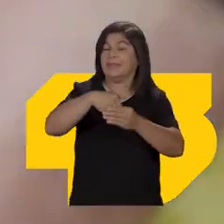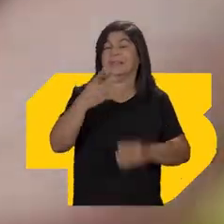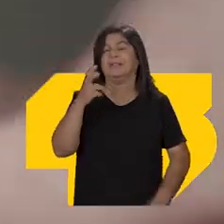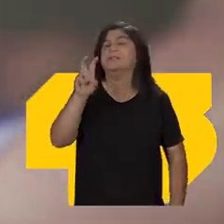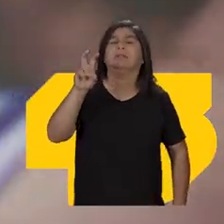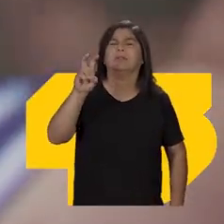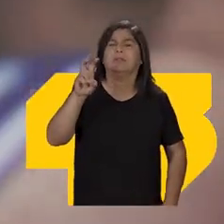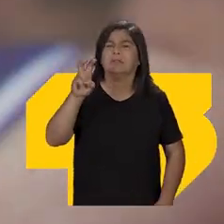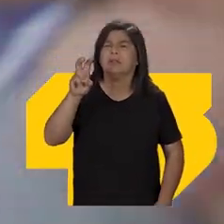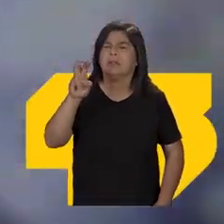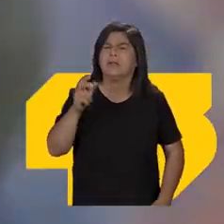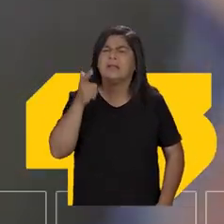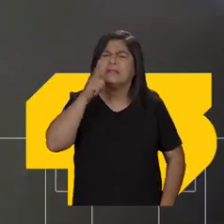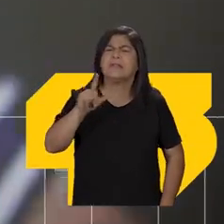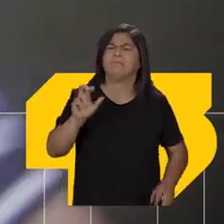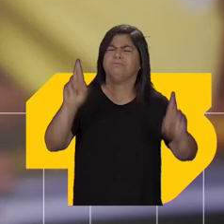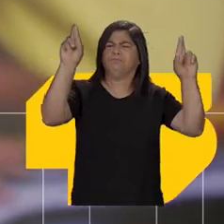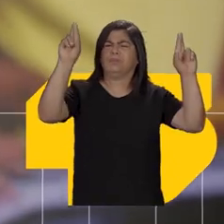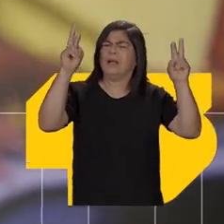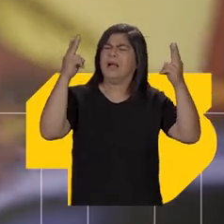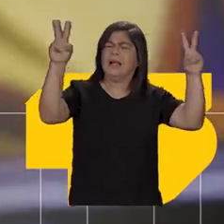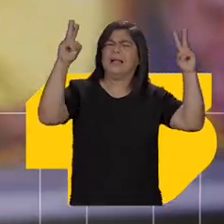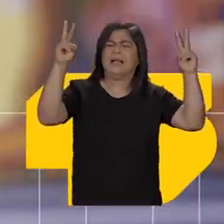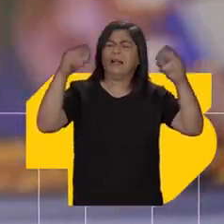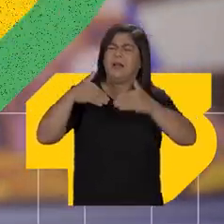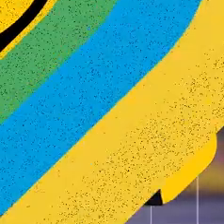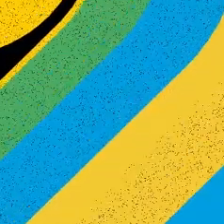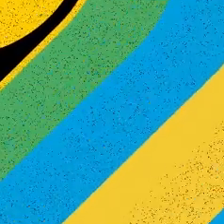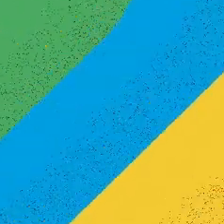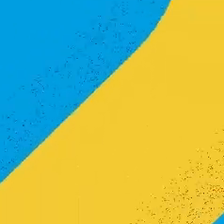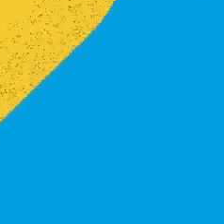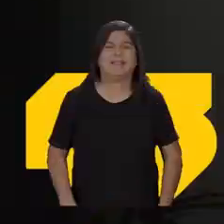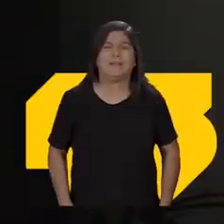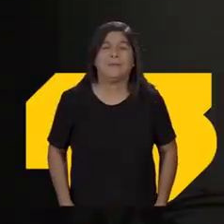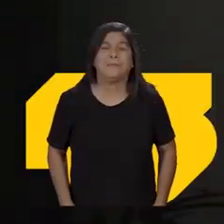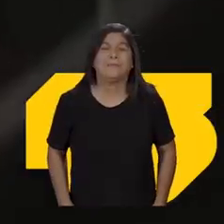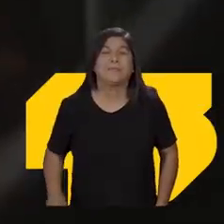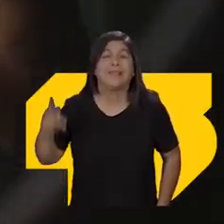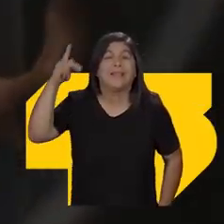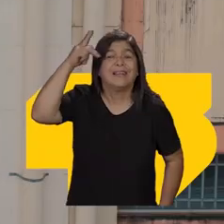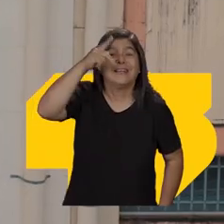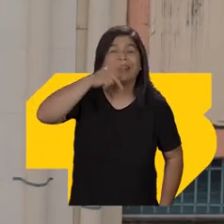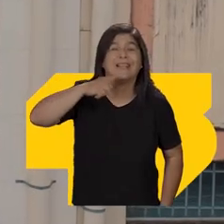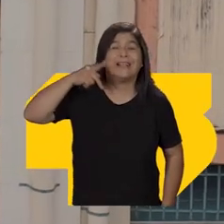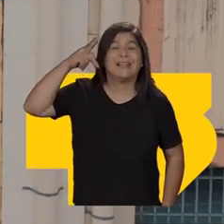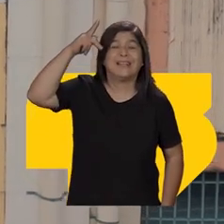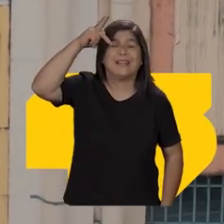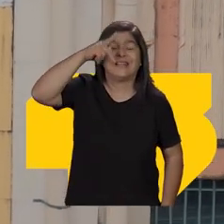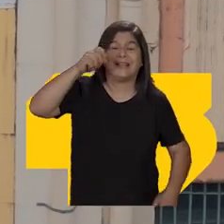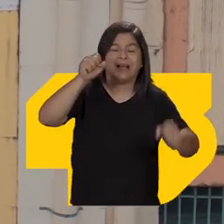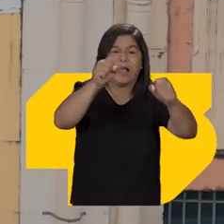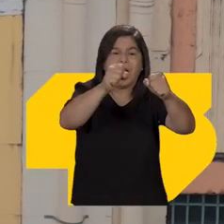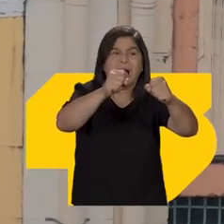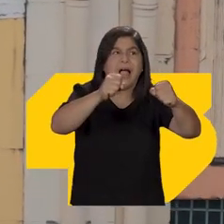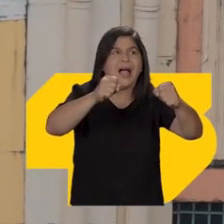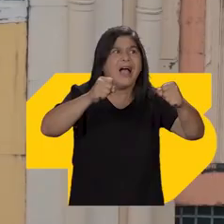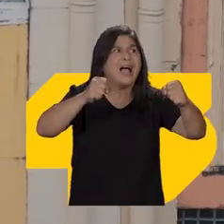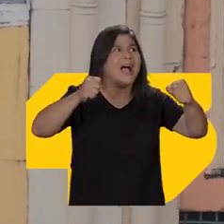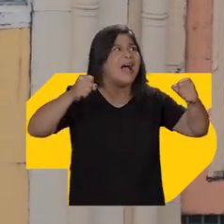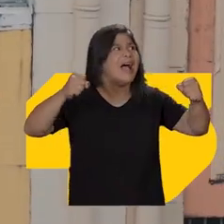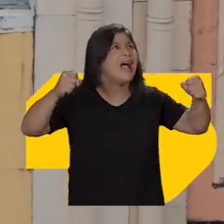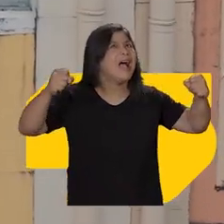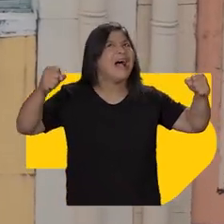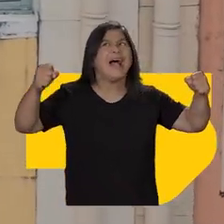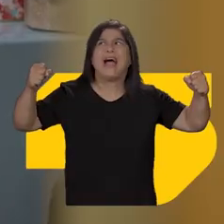no 45, vamos vencer o atraso e levar a Paraíba para o futuro. A Paraíba abriu as portas para um novo